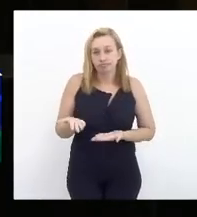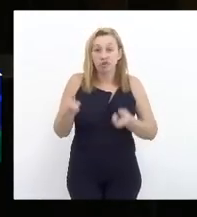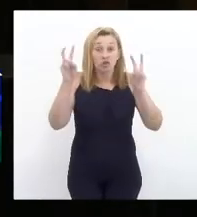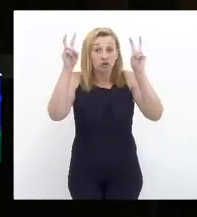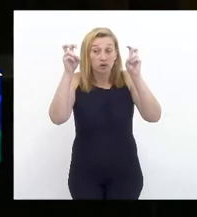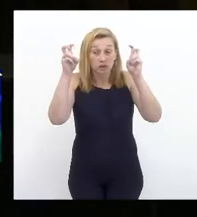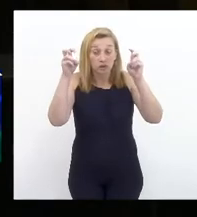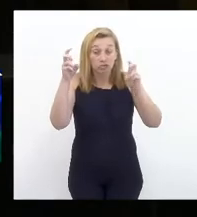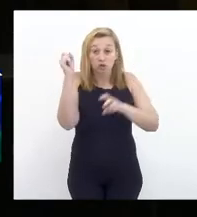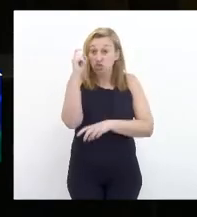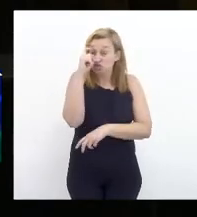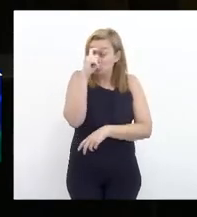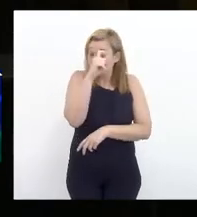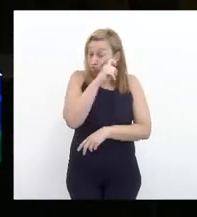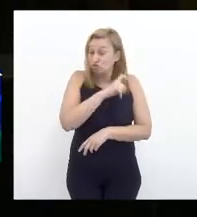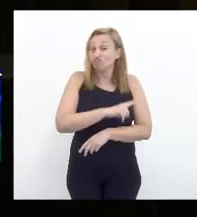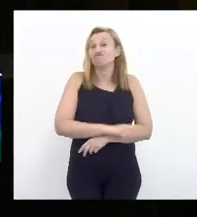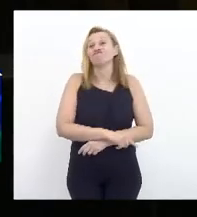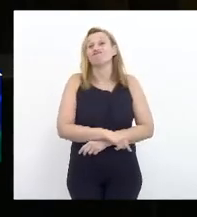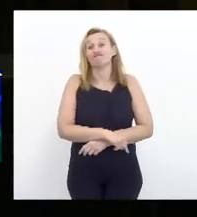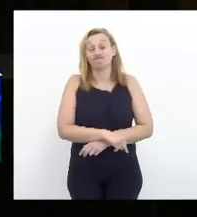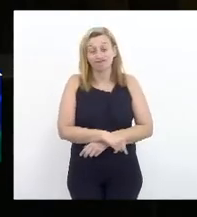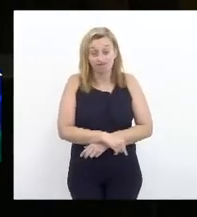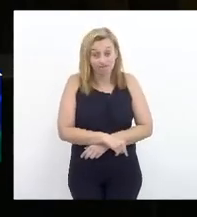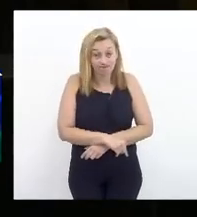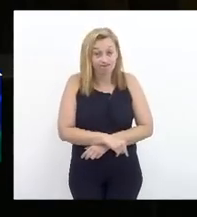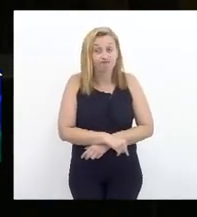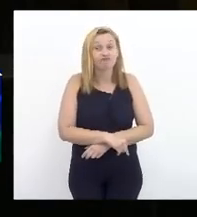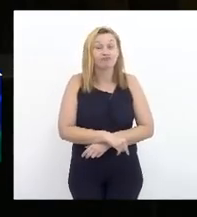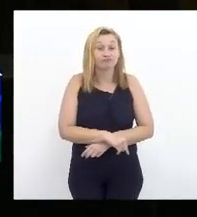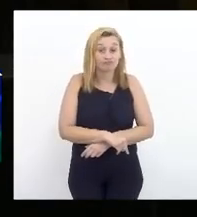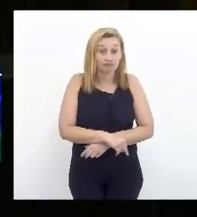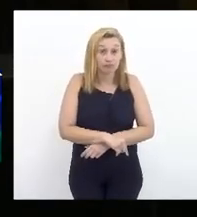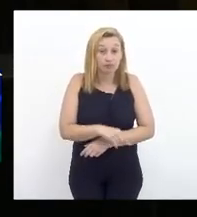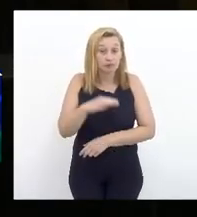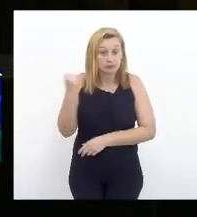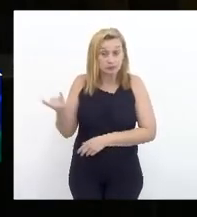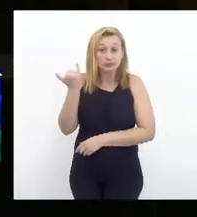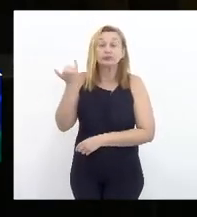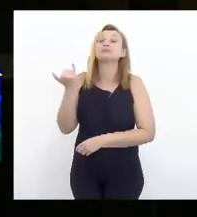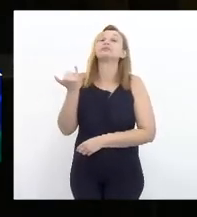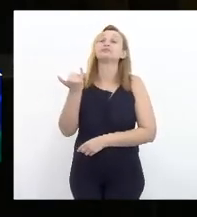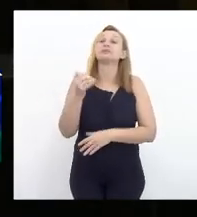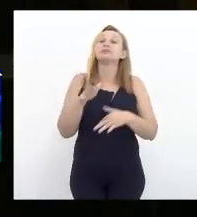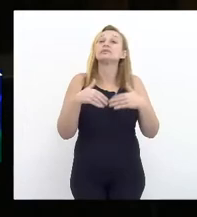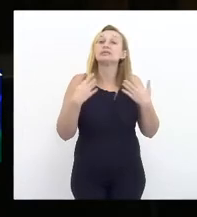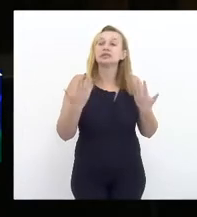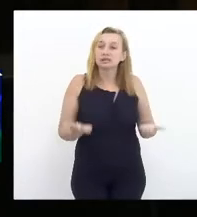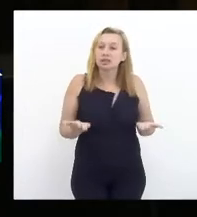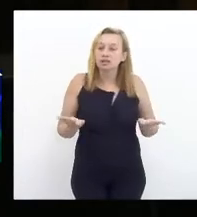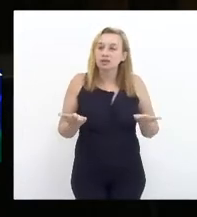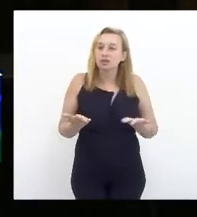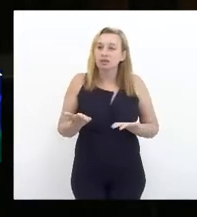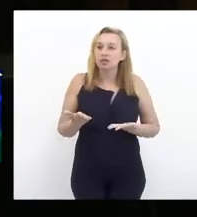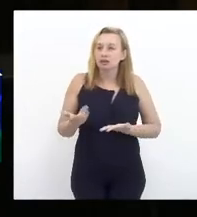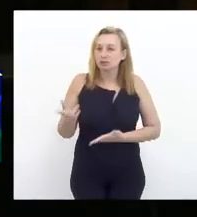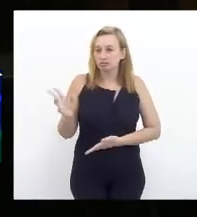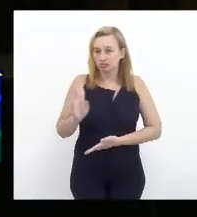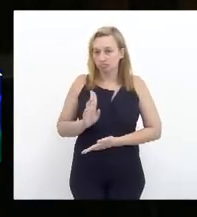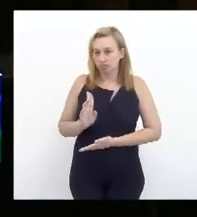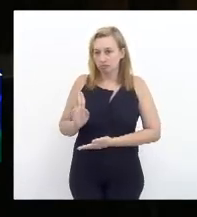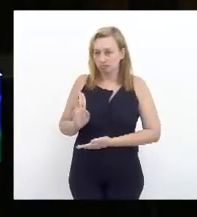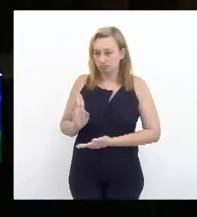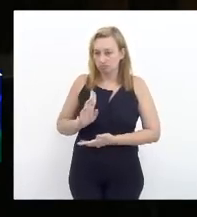um tema tão difícil e tão relevante. eu me inscrevi, não